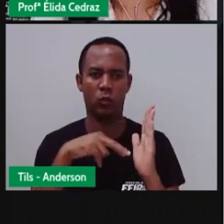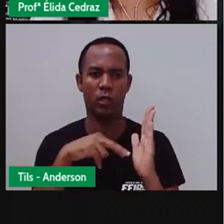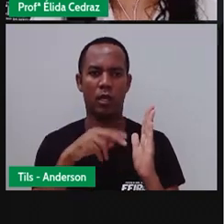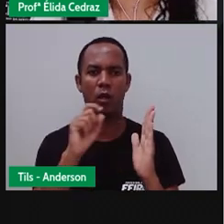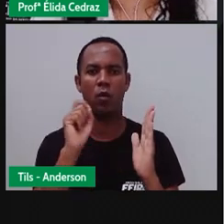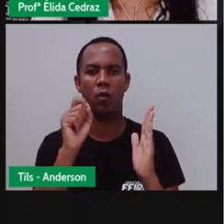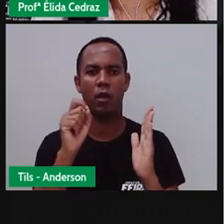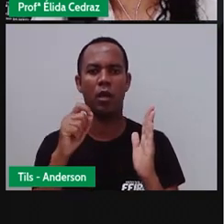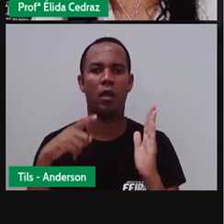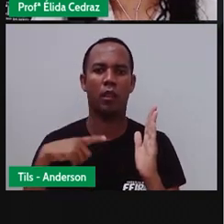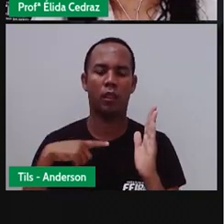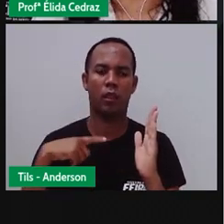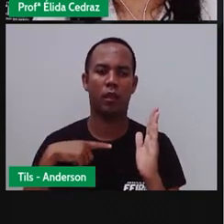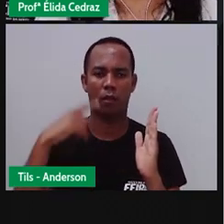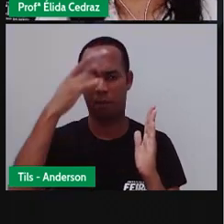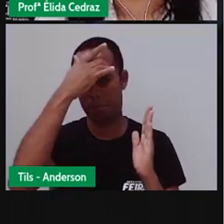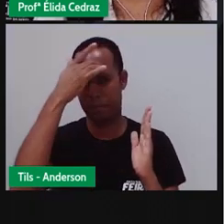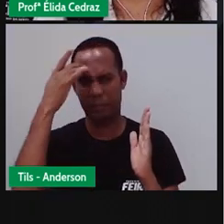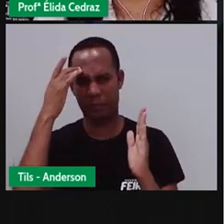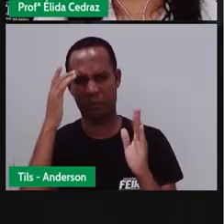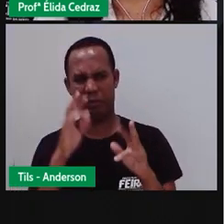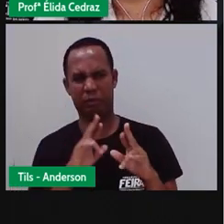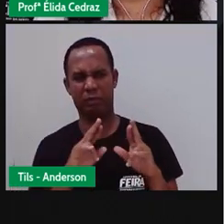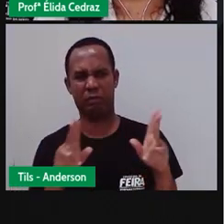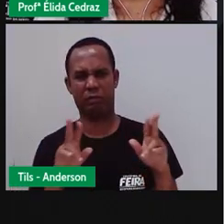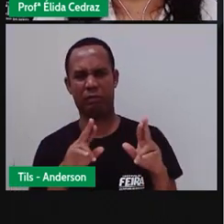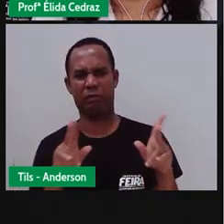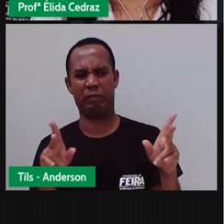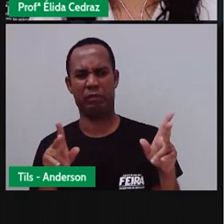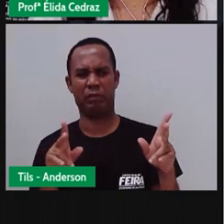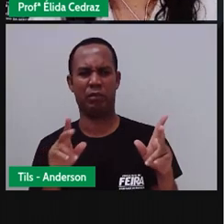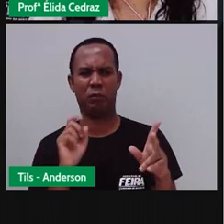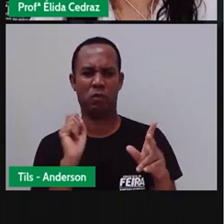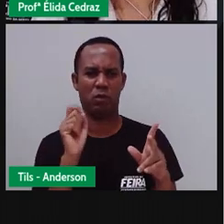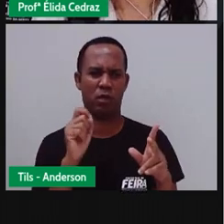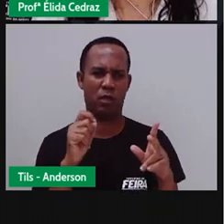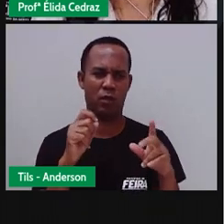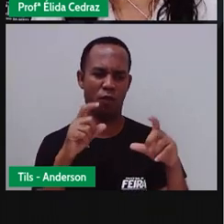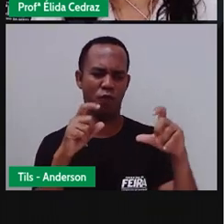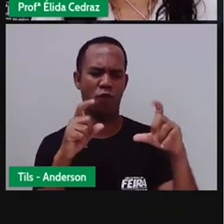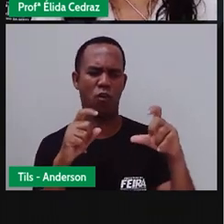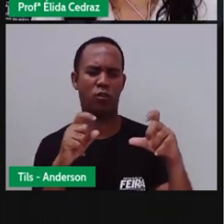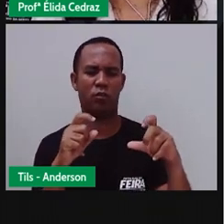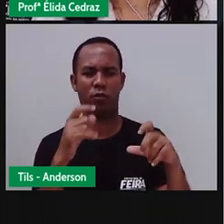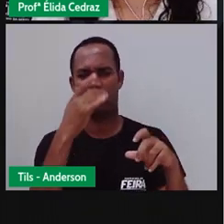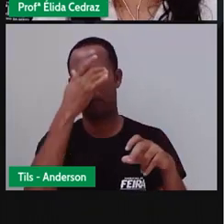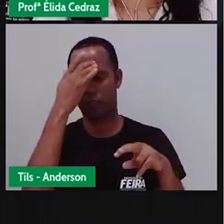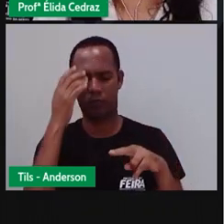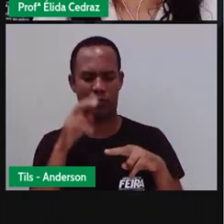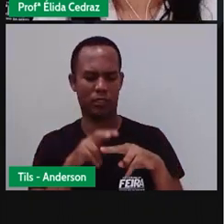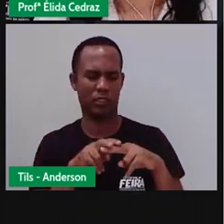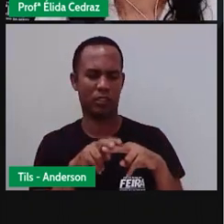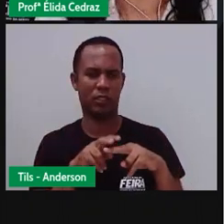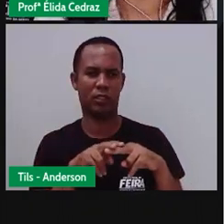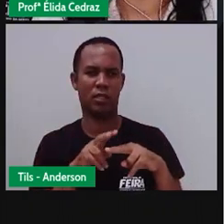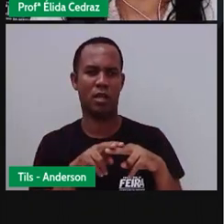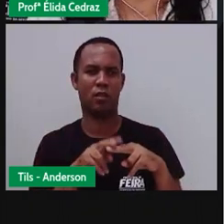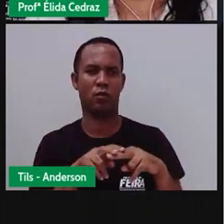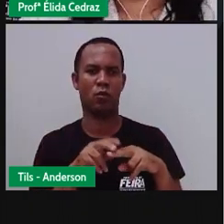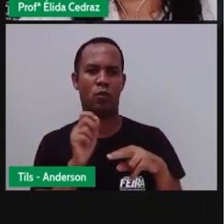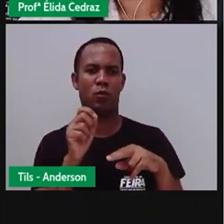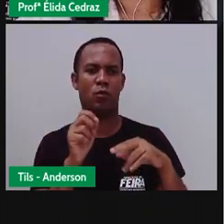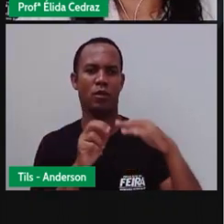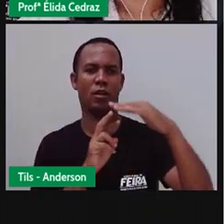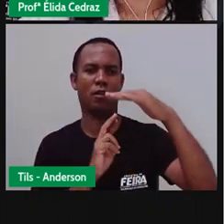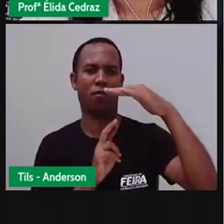atenção. Tem gente que acha estranho. As duas primeiras imagens, as pessoas sentadas no trem e as outras na rua,